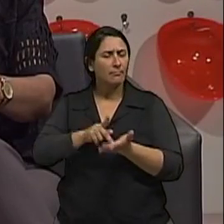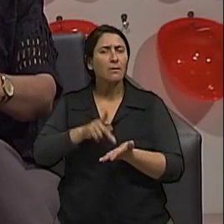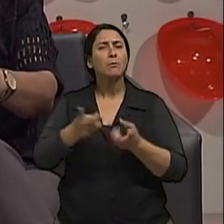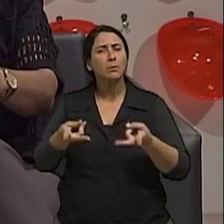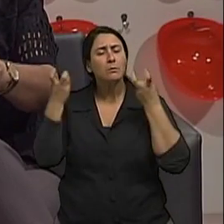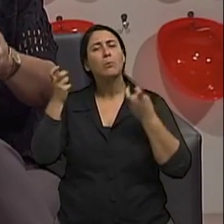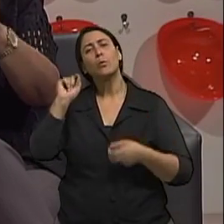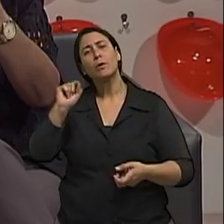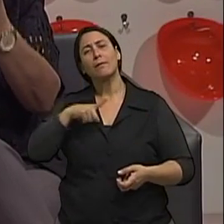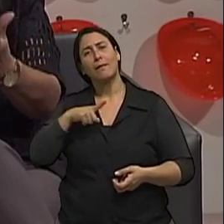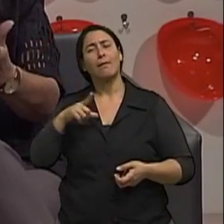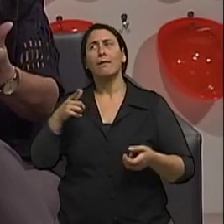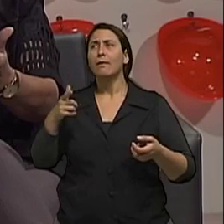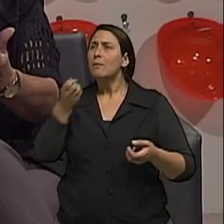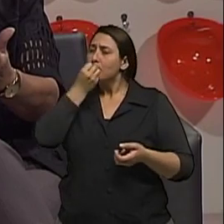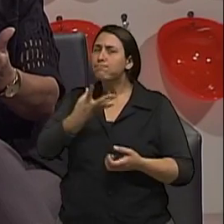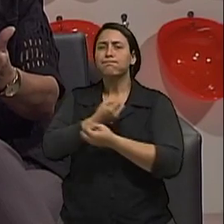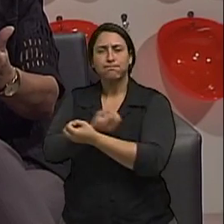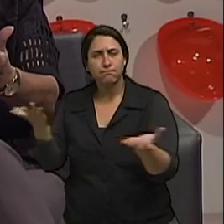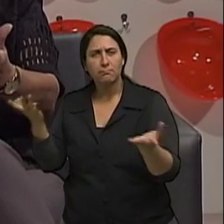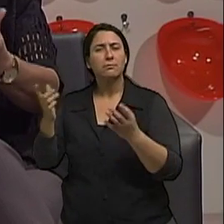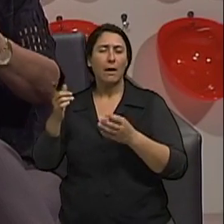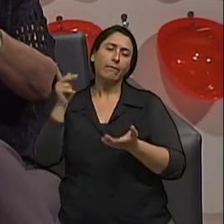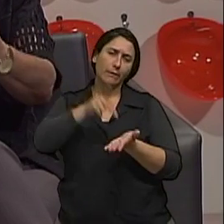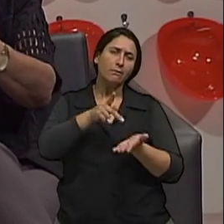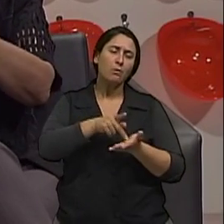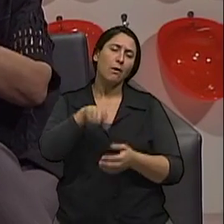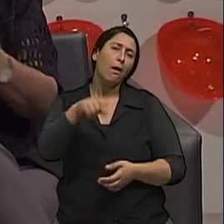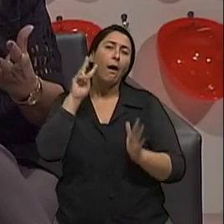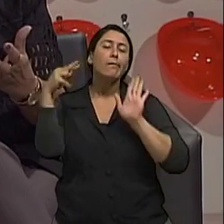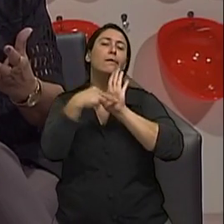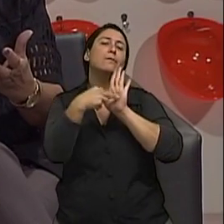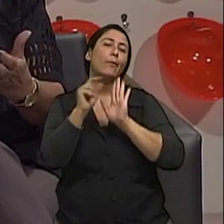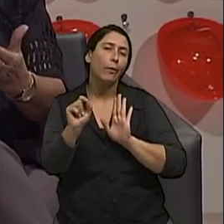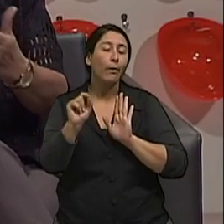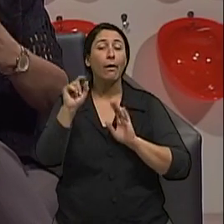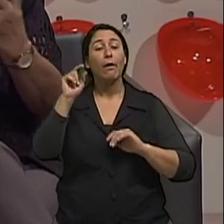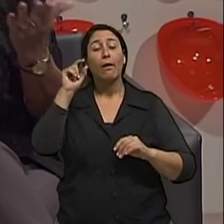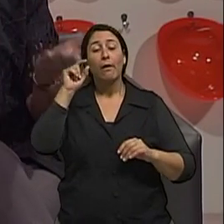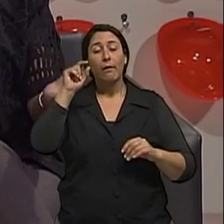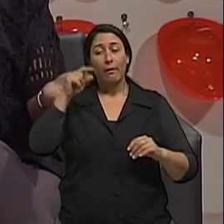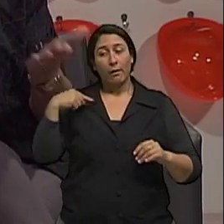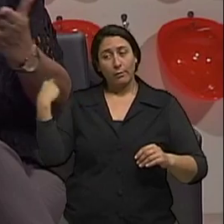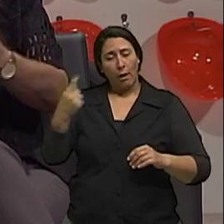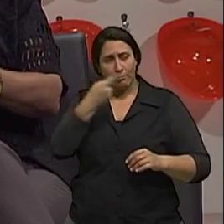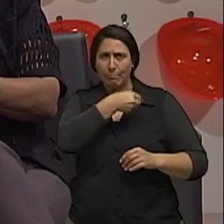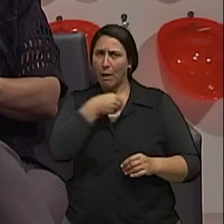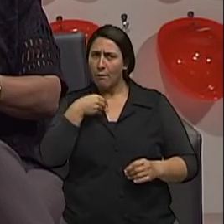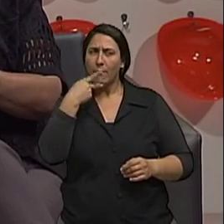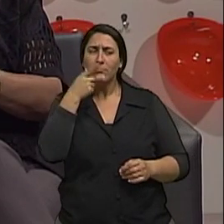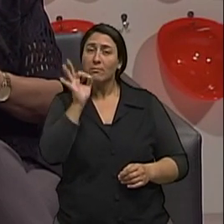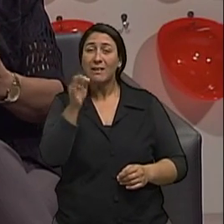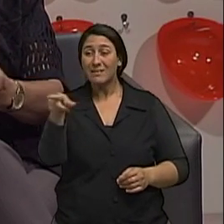benefício e muito bem colocado aqui pelo doutor, chamando a atenção de todos nós, que o que é remédio pode se